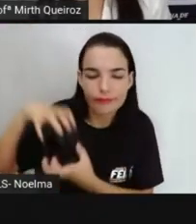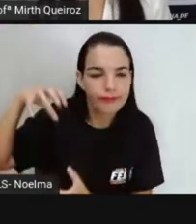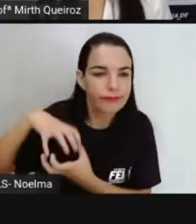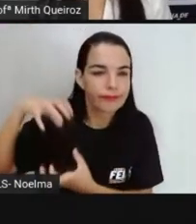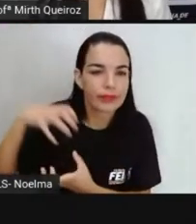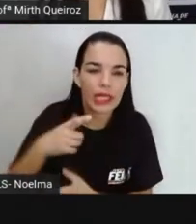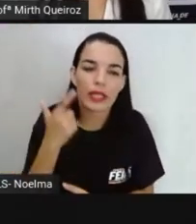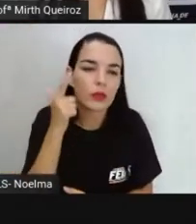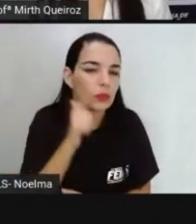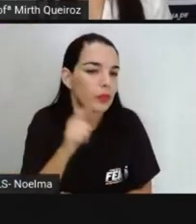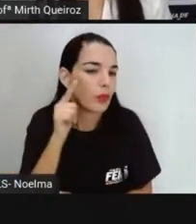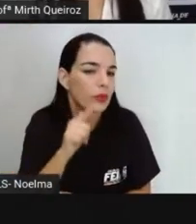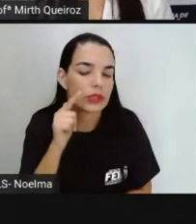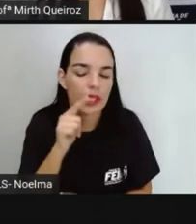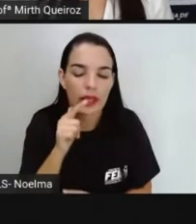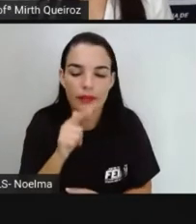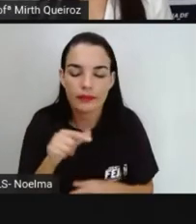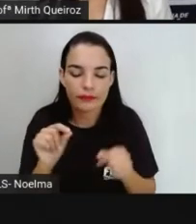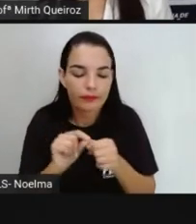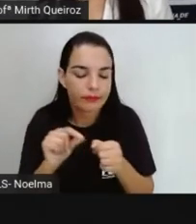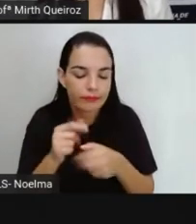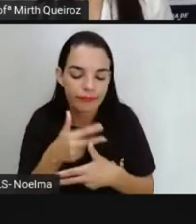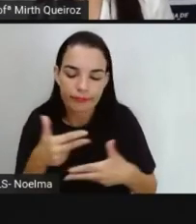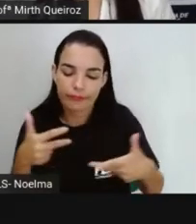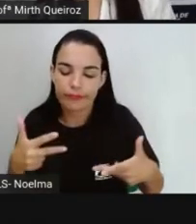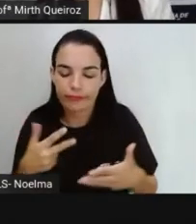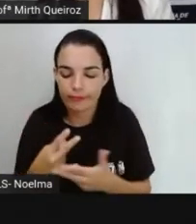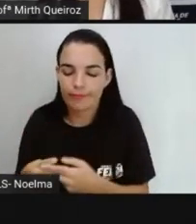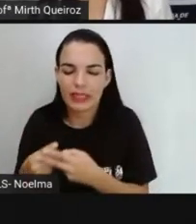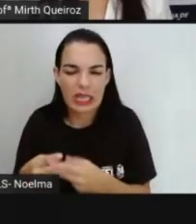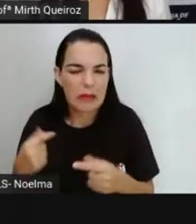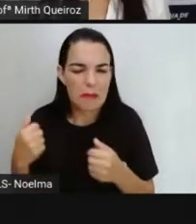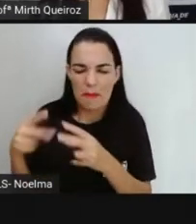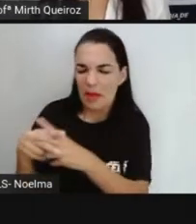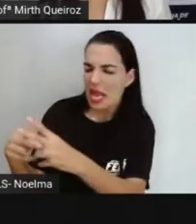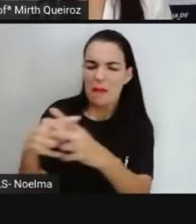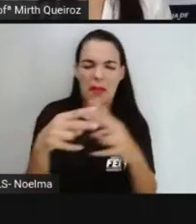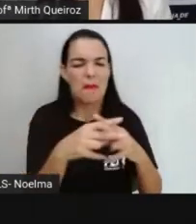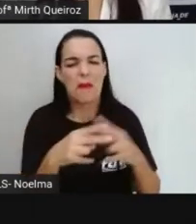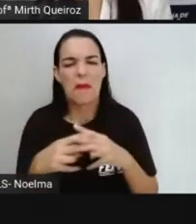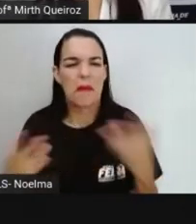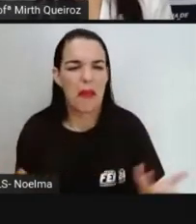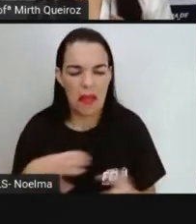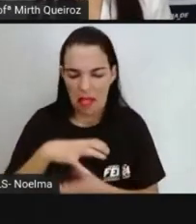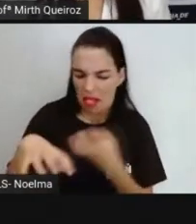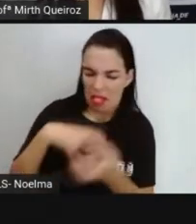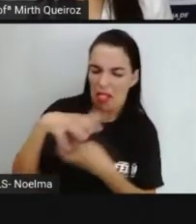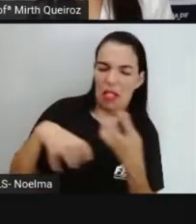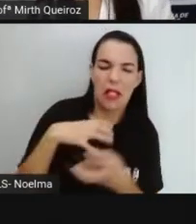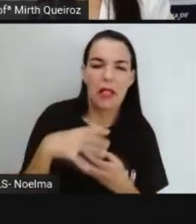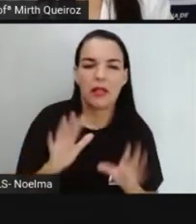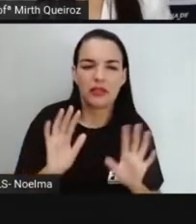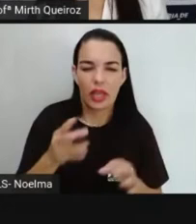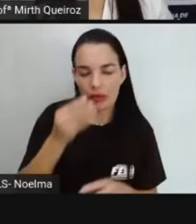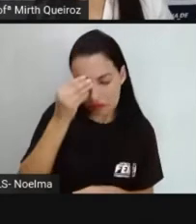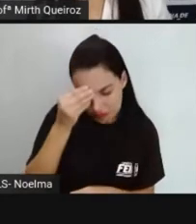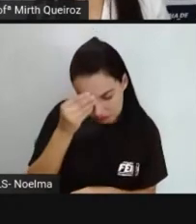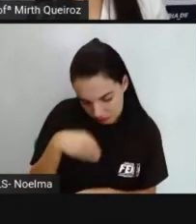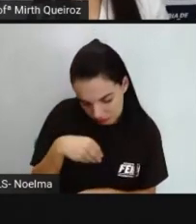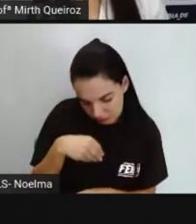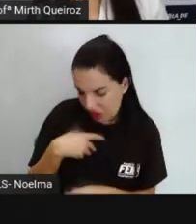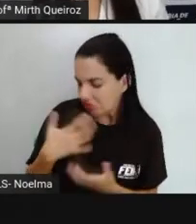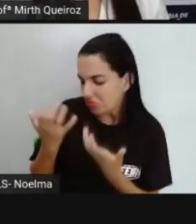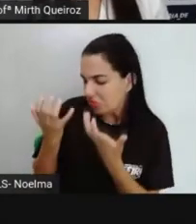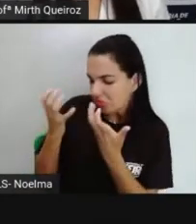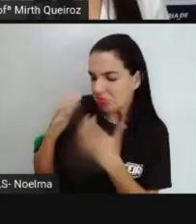lidar com as adversidades Qualquer coisa já está brigando, já está arrumando conclusão, né Já se desanima, já não quer fazer mais